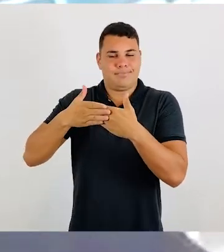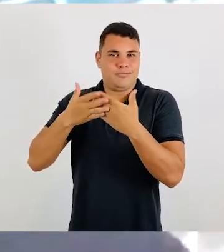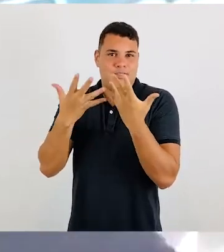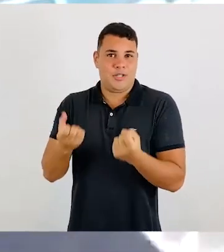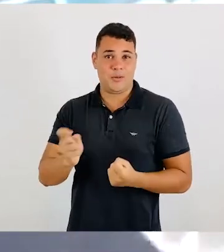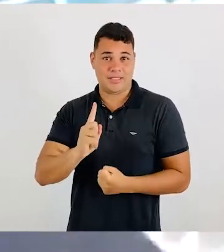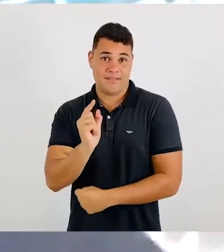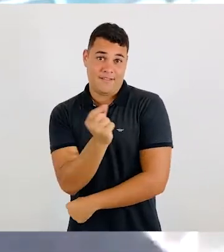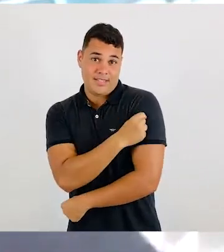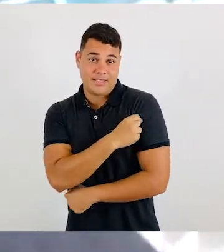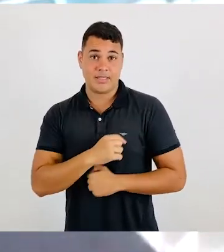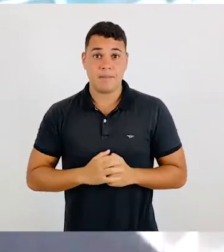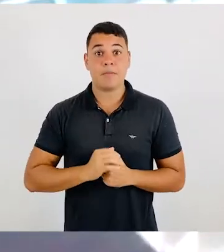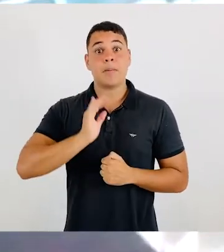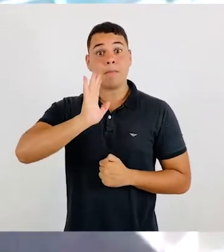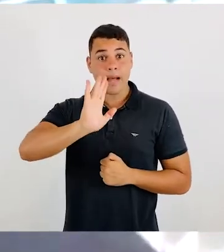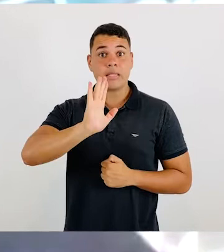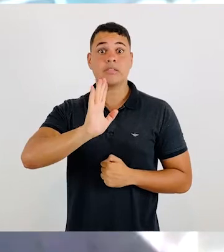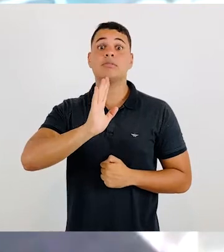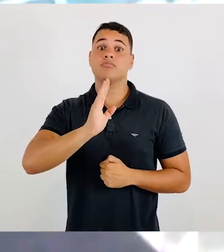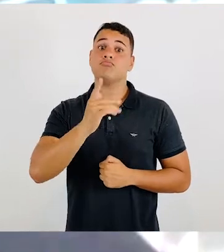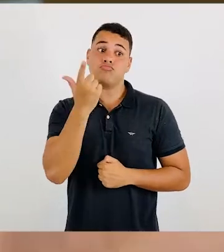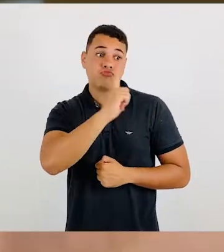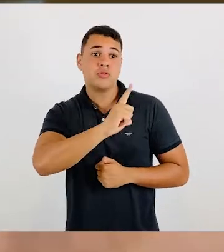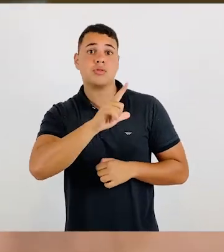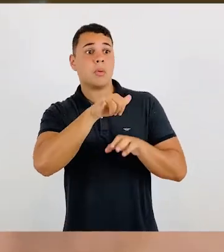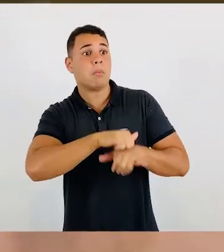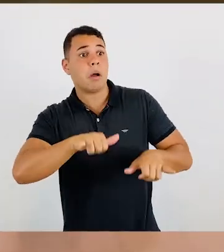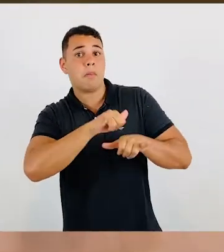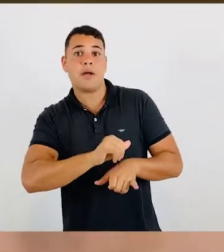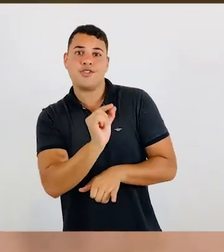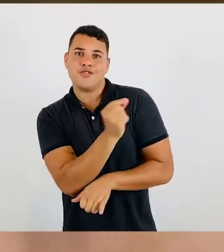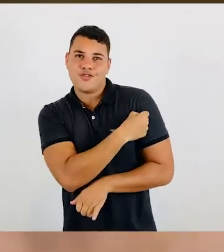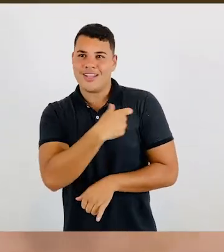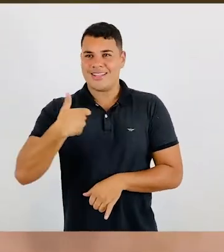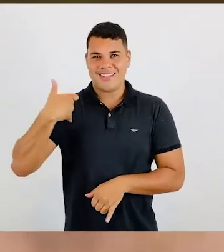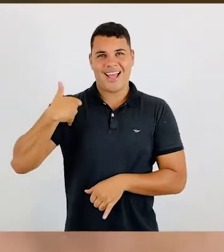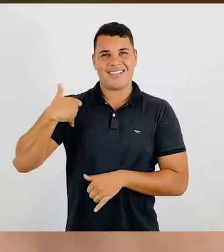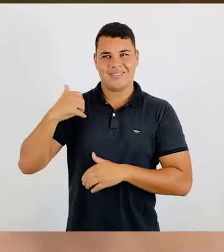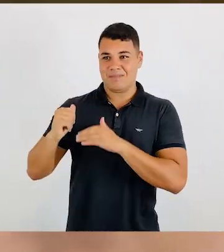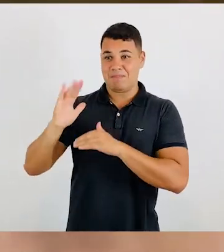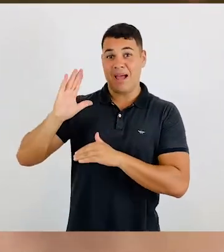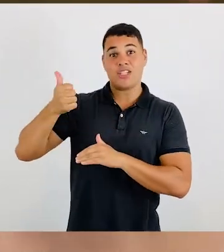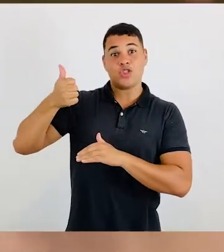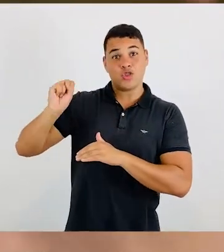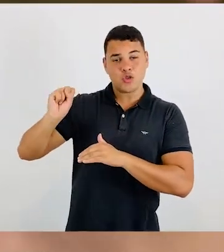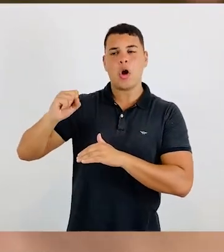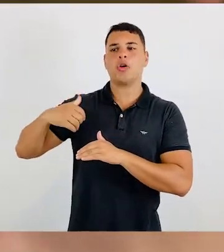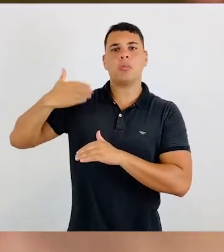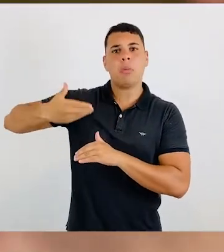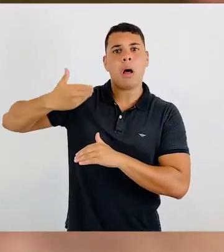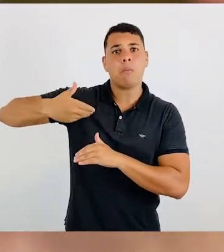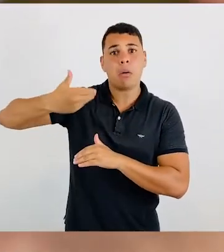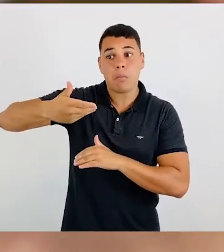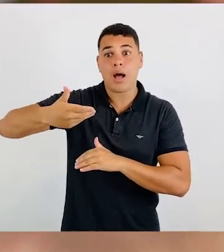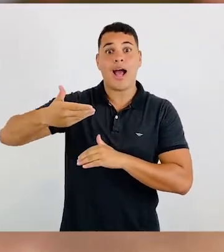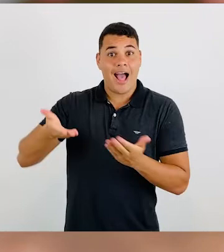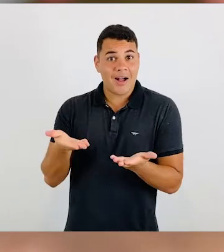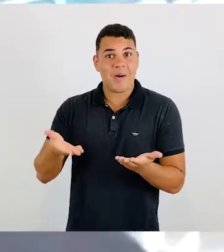Depois, quando a gente baixou da população menor de 18 anos, também teve toda essa